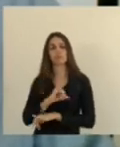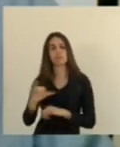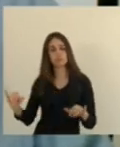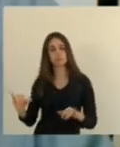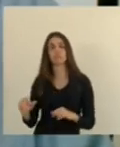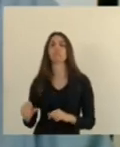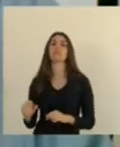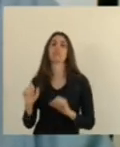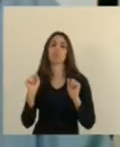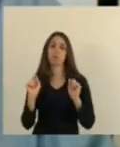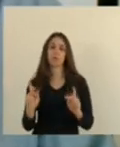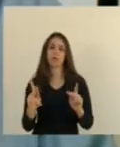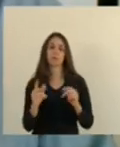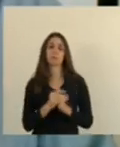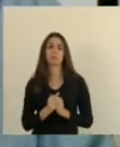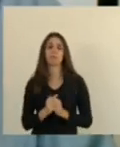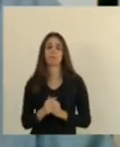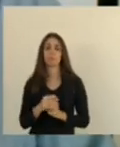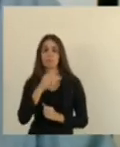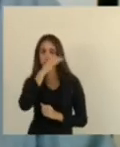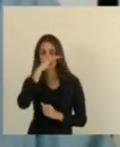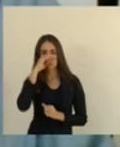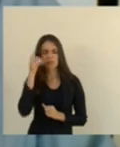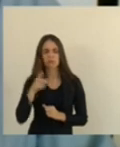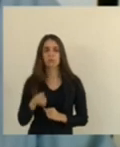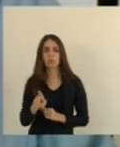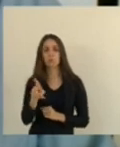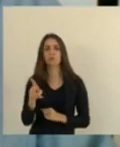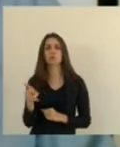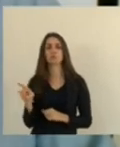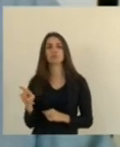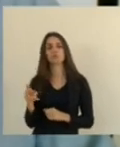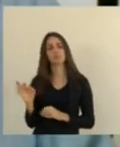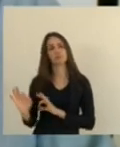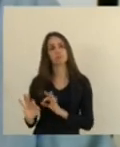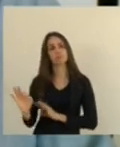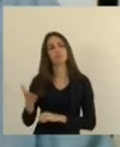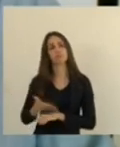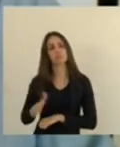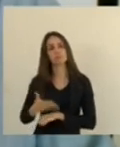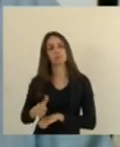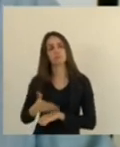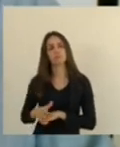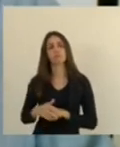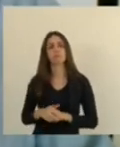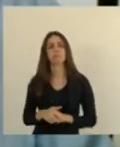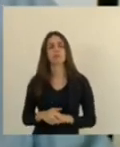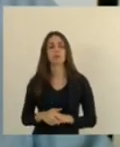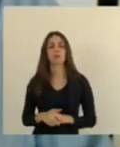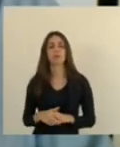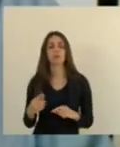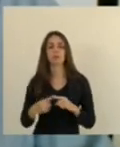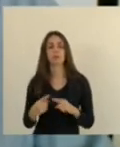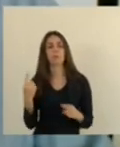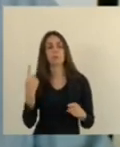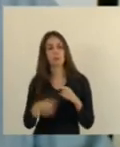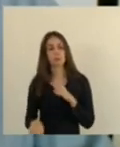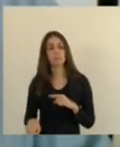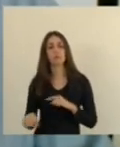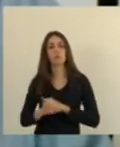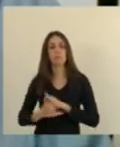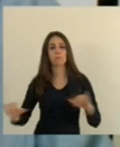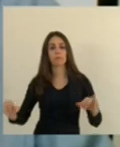afirmar que vai fazer o concurso ou seja continua plenamente o mérito de vossa que é proibir propaganda enganosa está